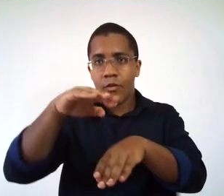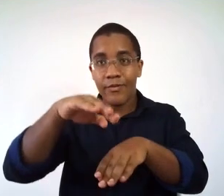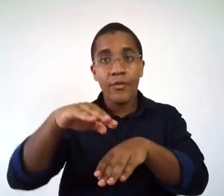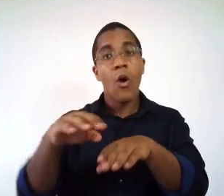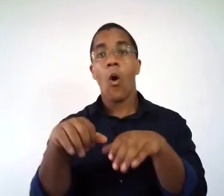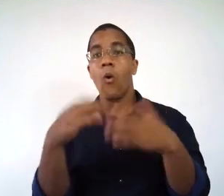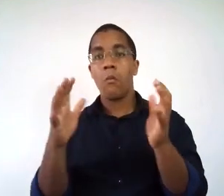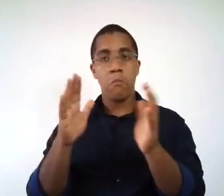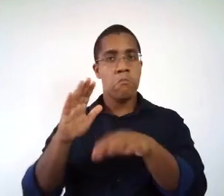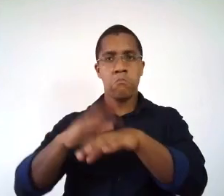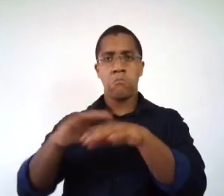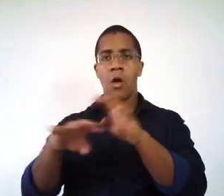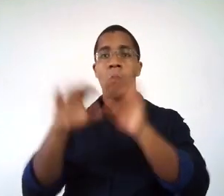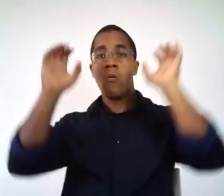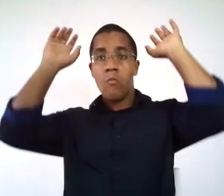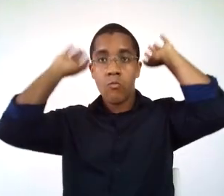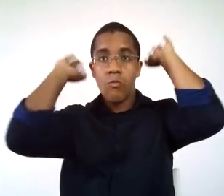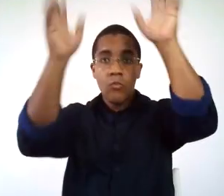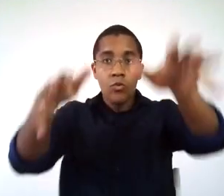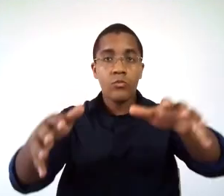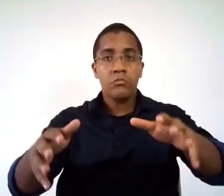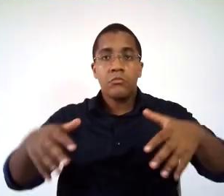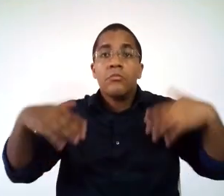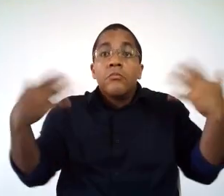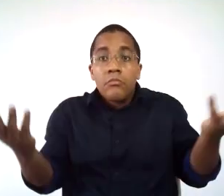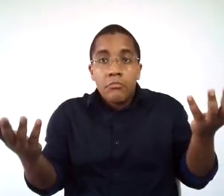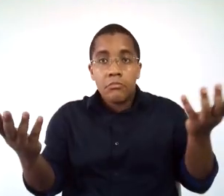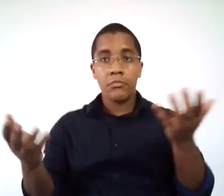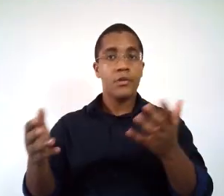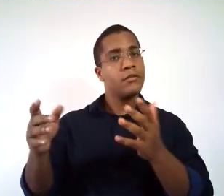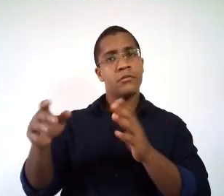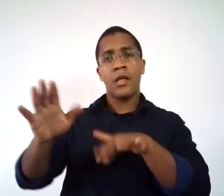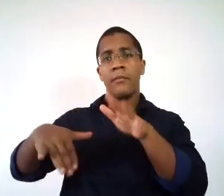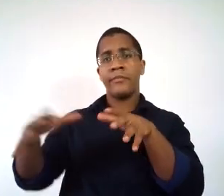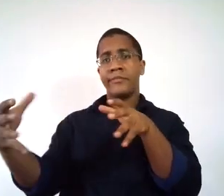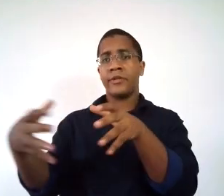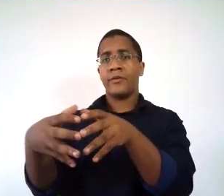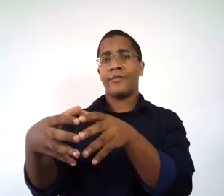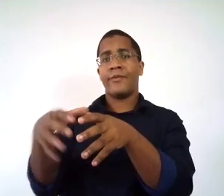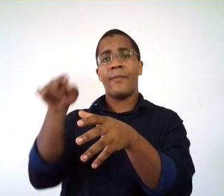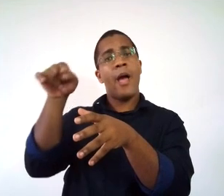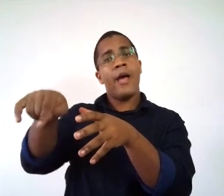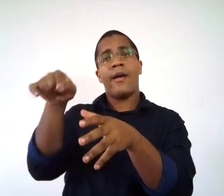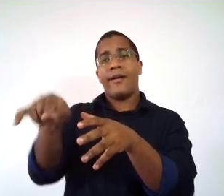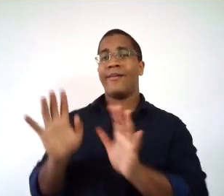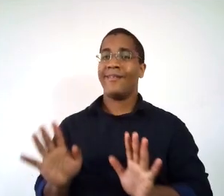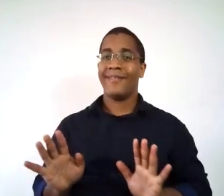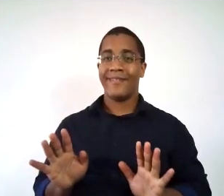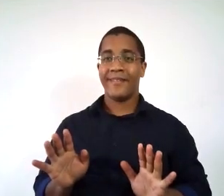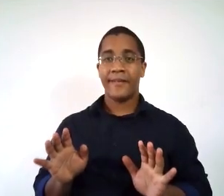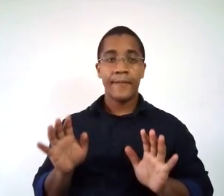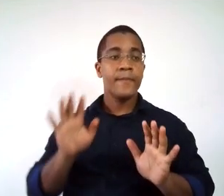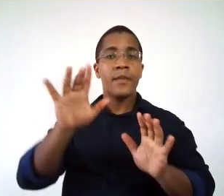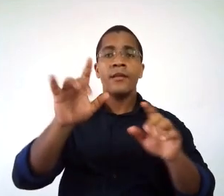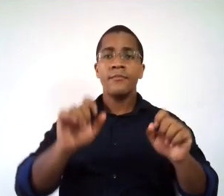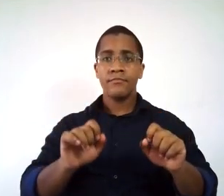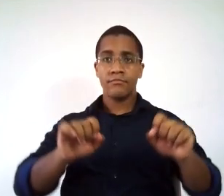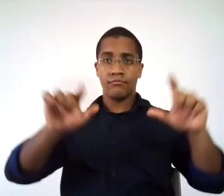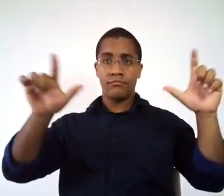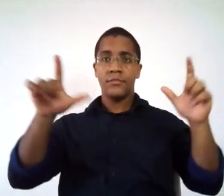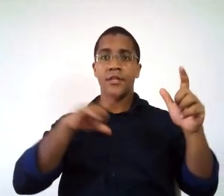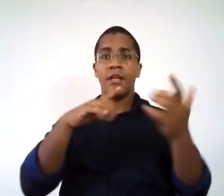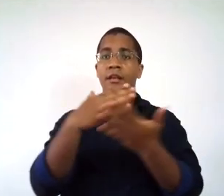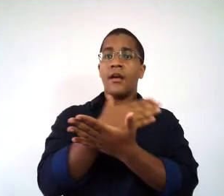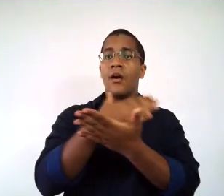se eu posso lançar com a mão. Tudo isso fica a critério do grupo que está praticando. Então eu trouxe aí para vocês na tela,